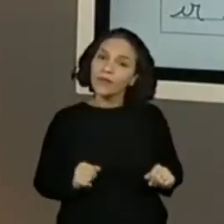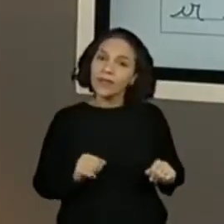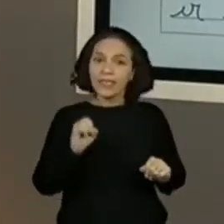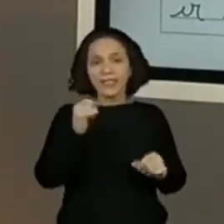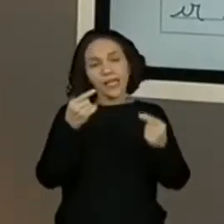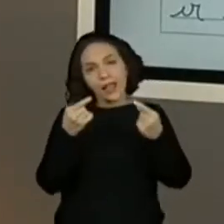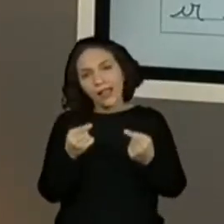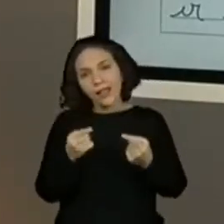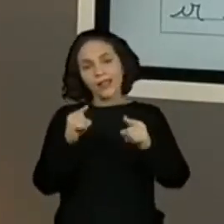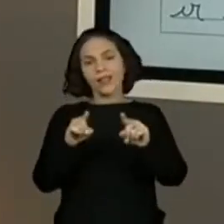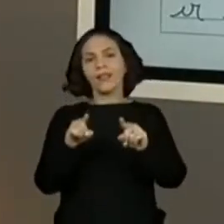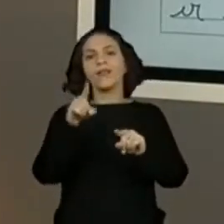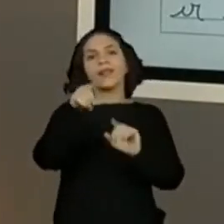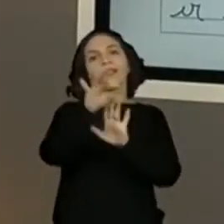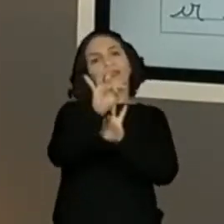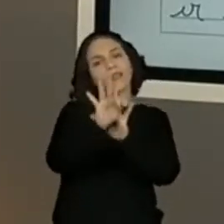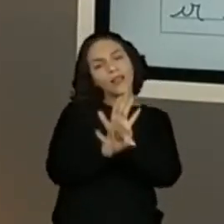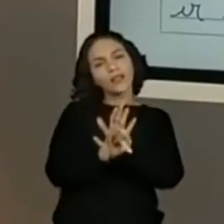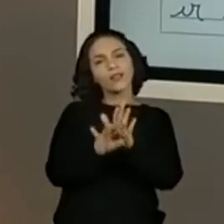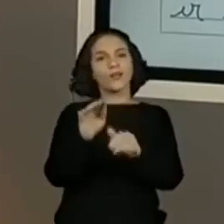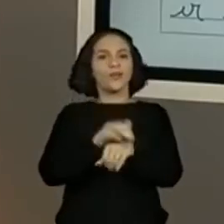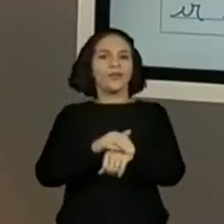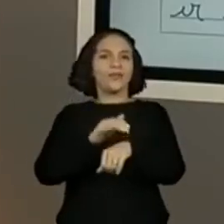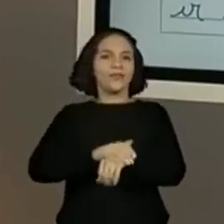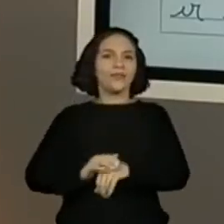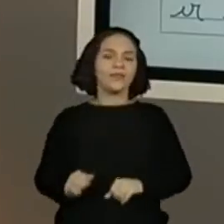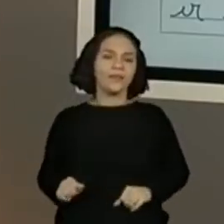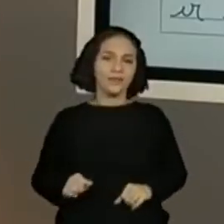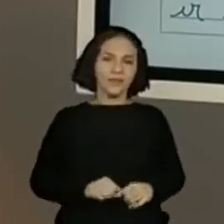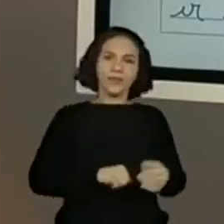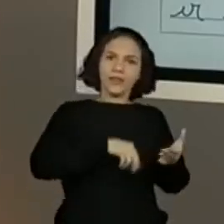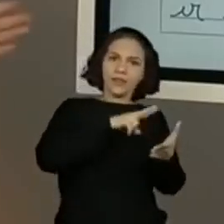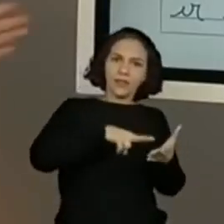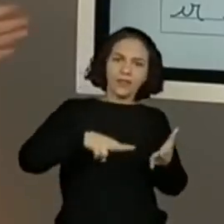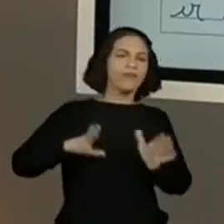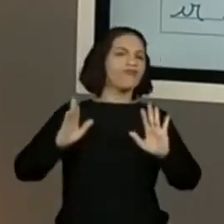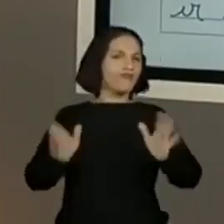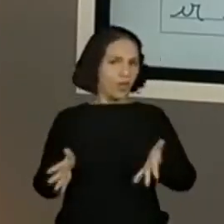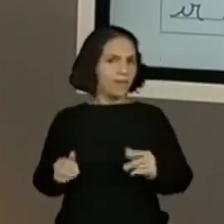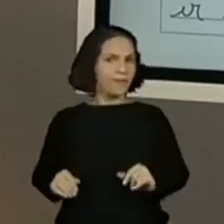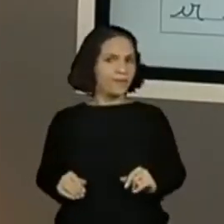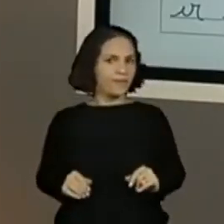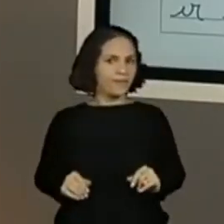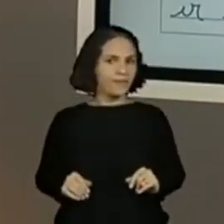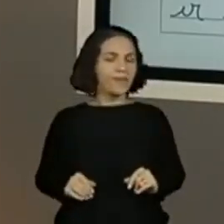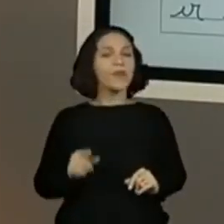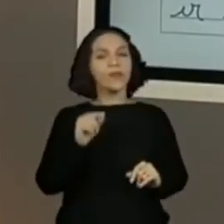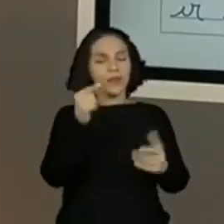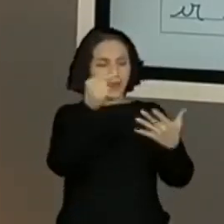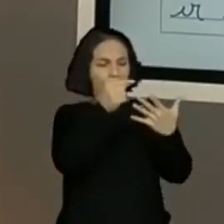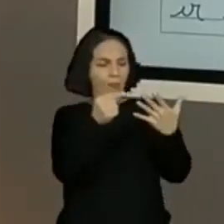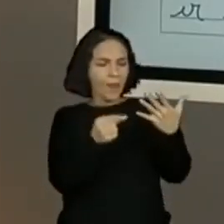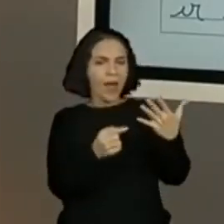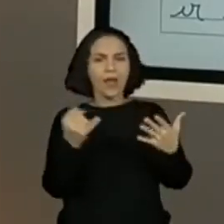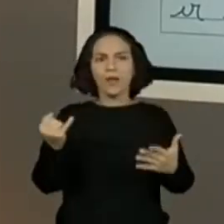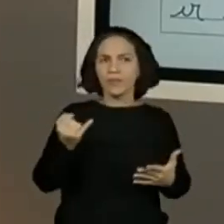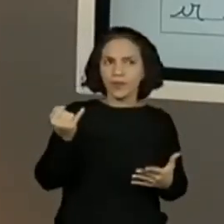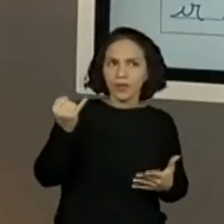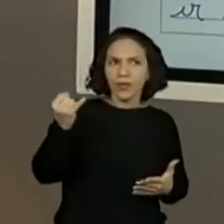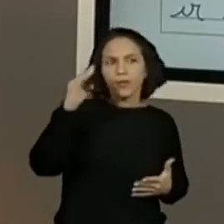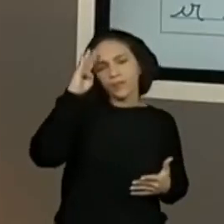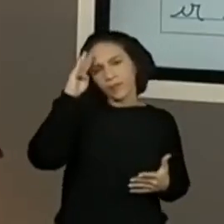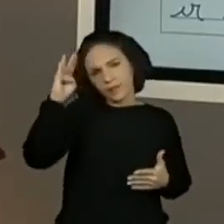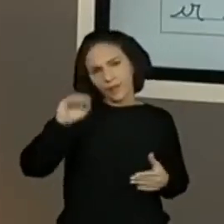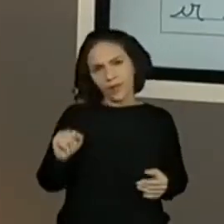desafiada a fazer um texto de autoria. Ler, já lemos, né? Já lemos. Resgatamos os acontecimentos, os